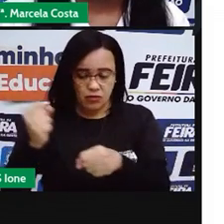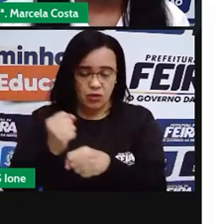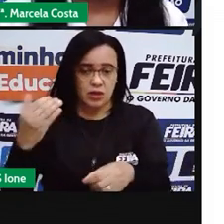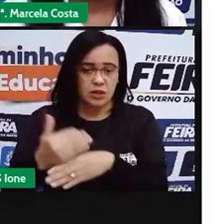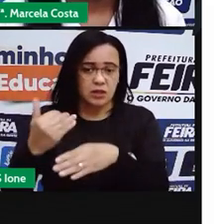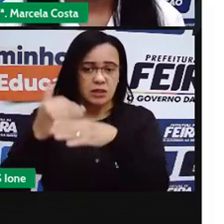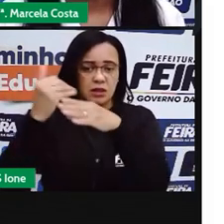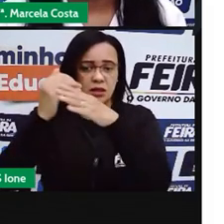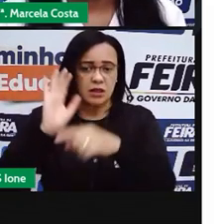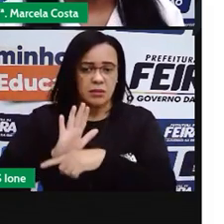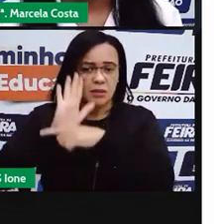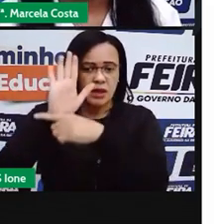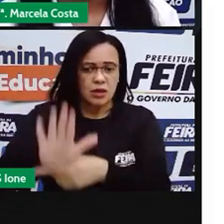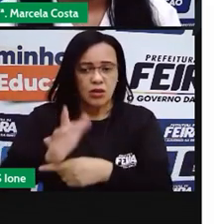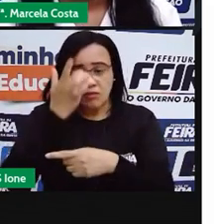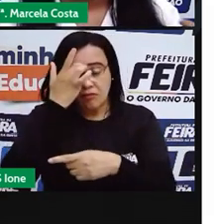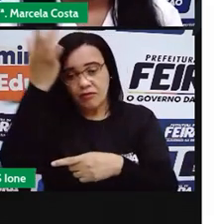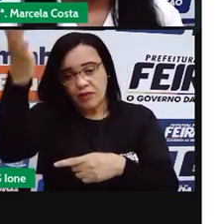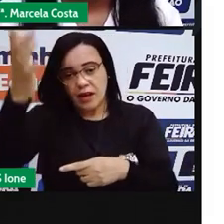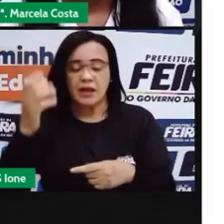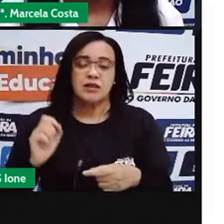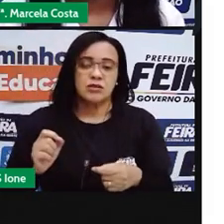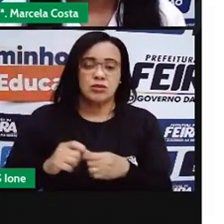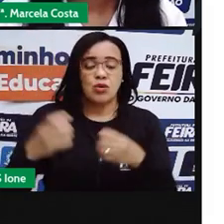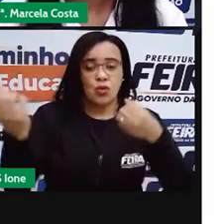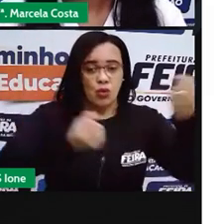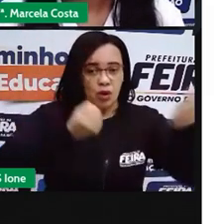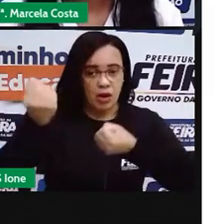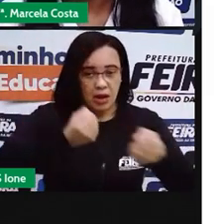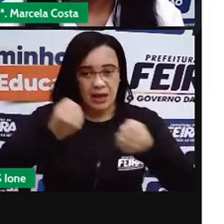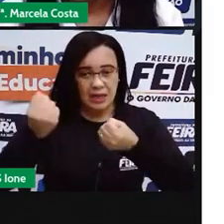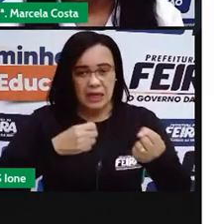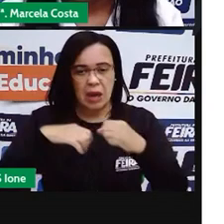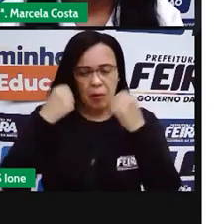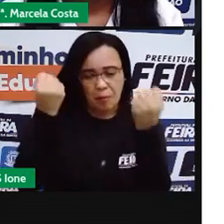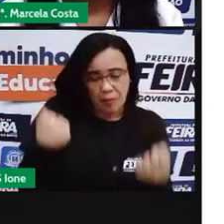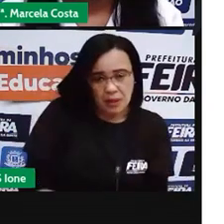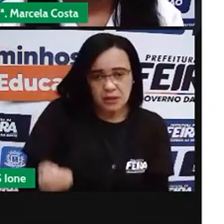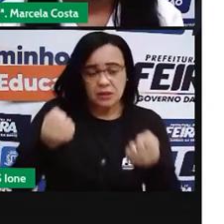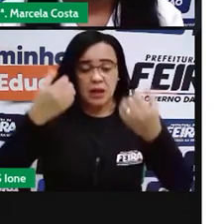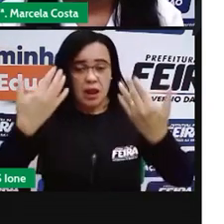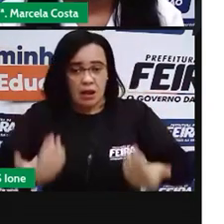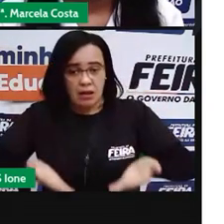Facilitar aí o cenário de carros pesados, carros do hélio.